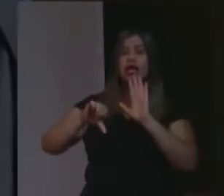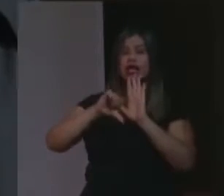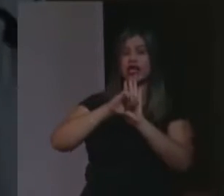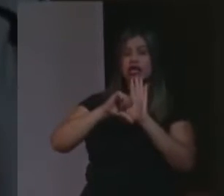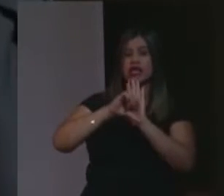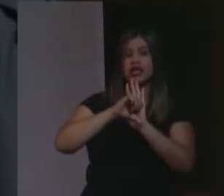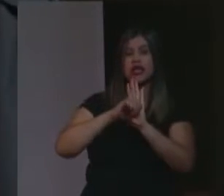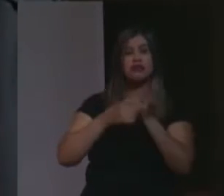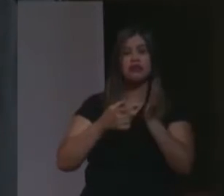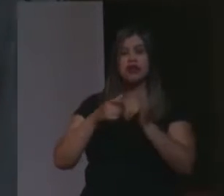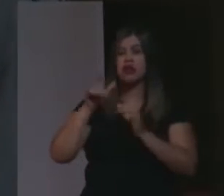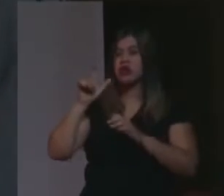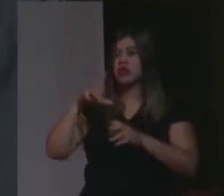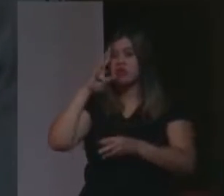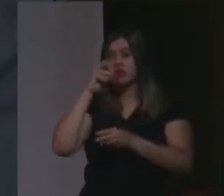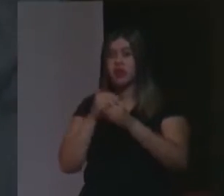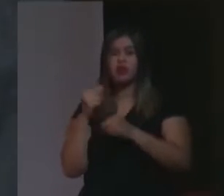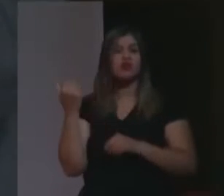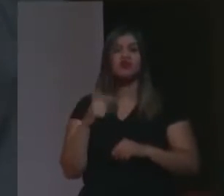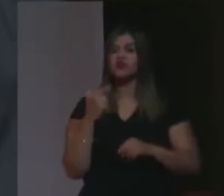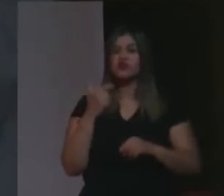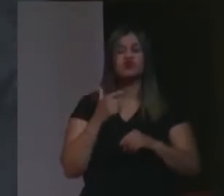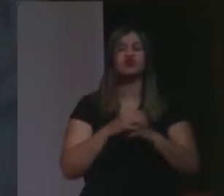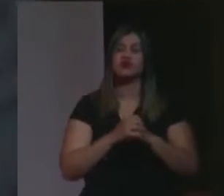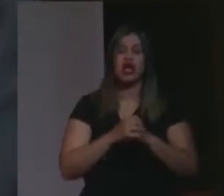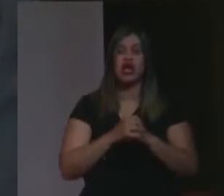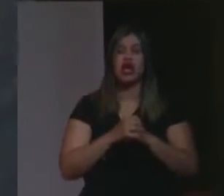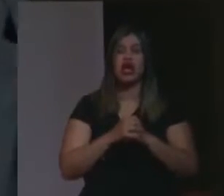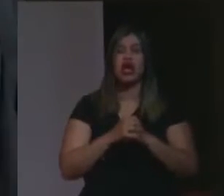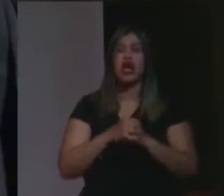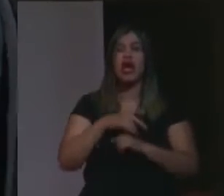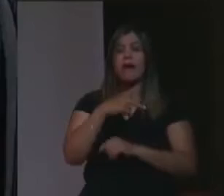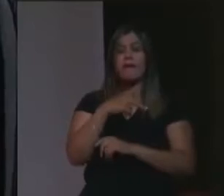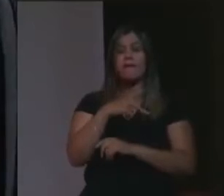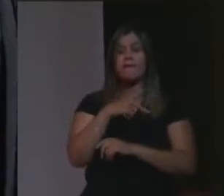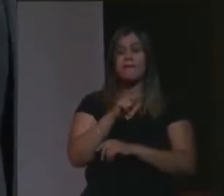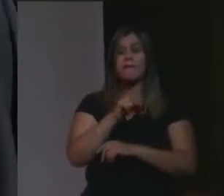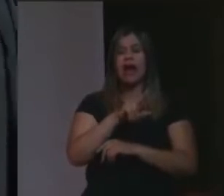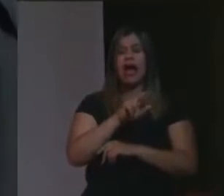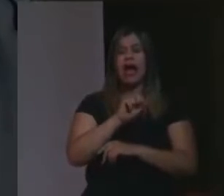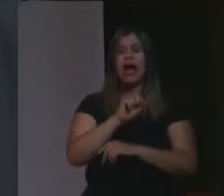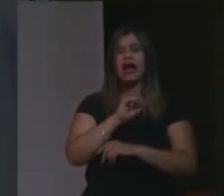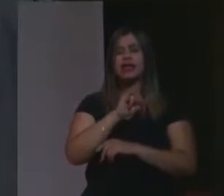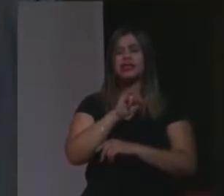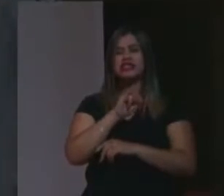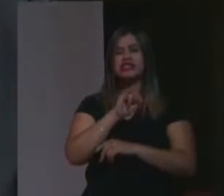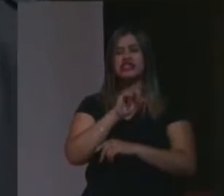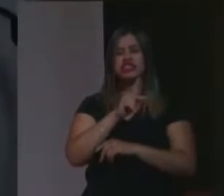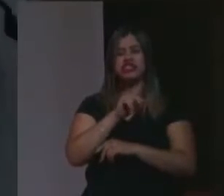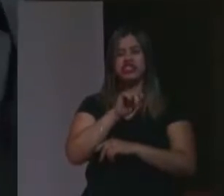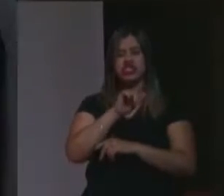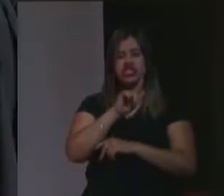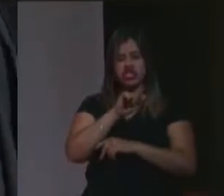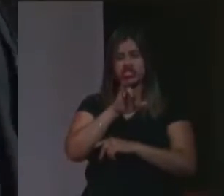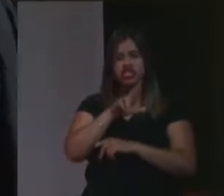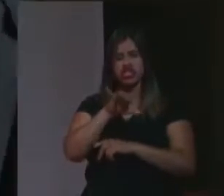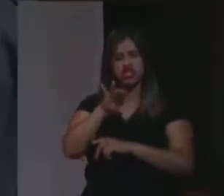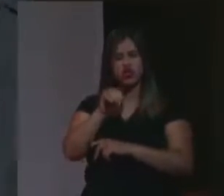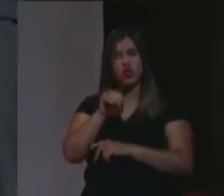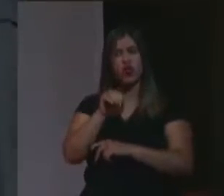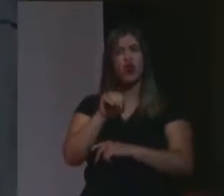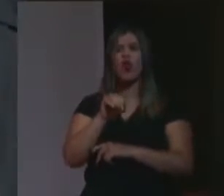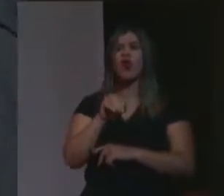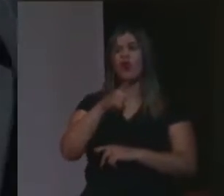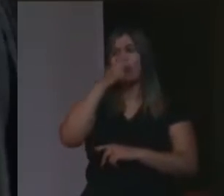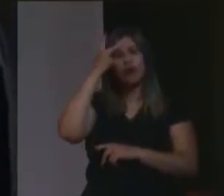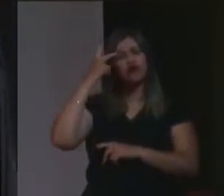do criminoso. O advogado não faz o panegírico do réu. O advogado é apenas, ao